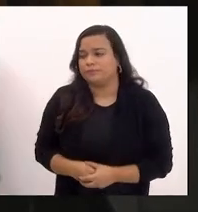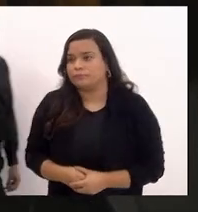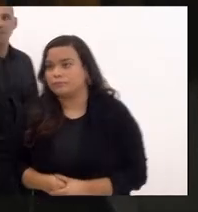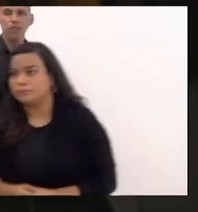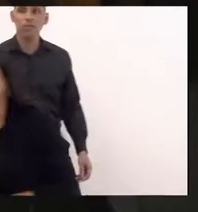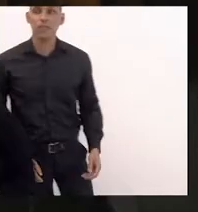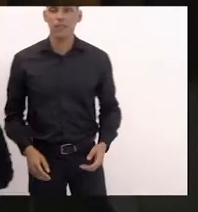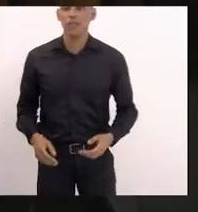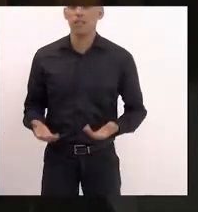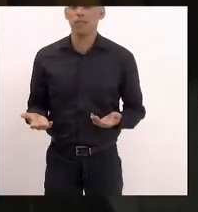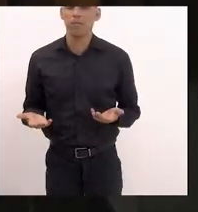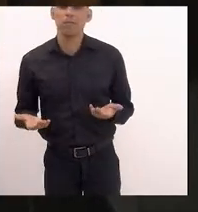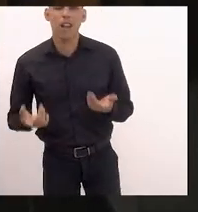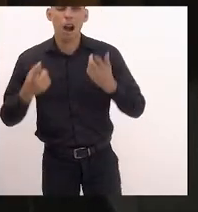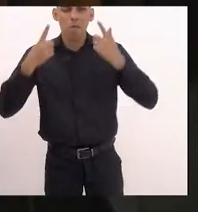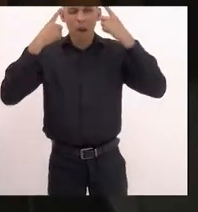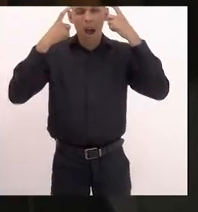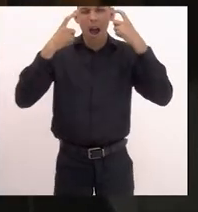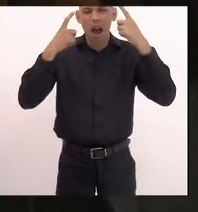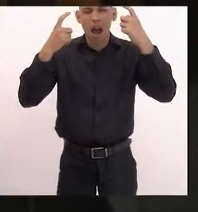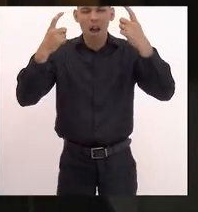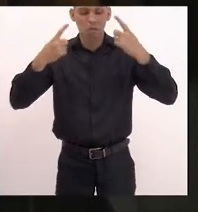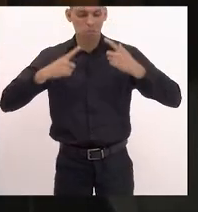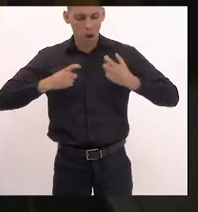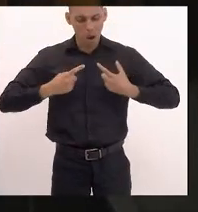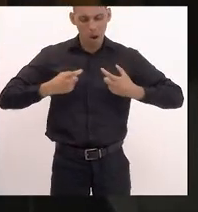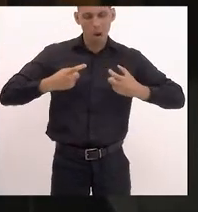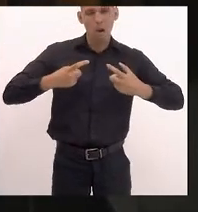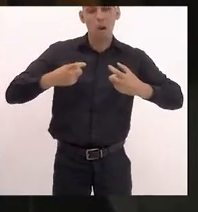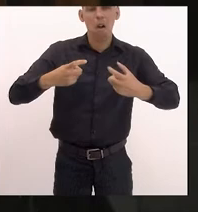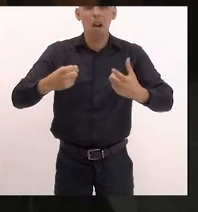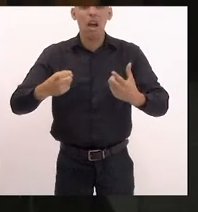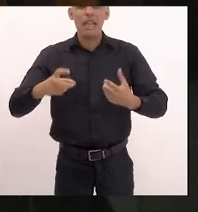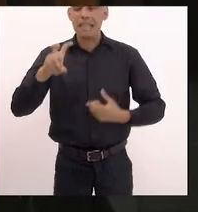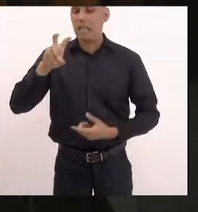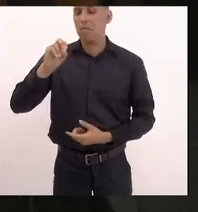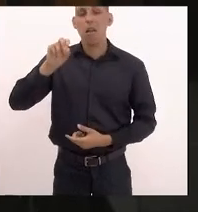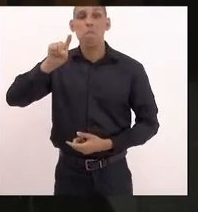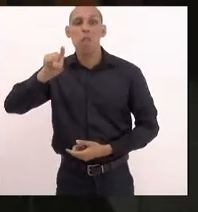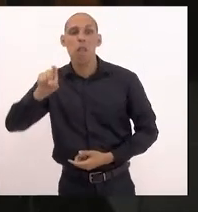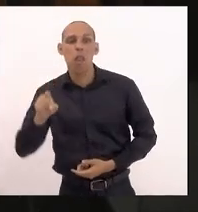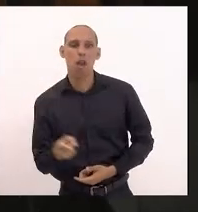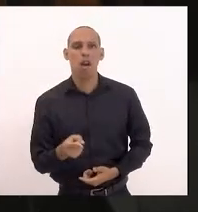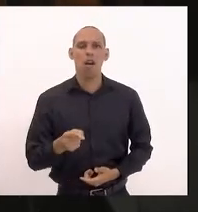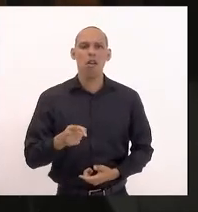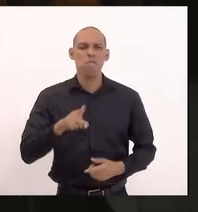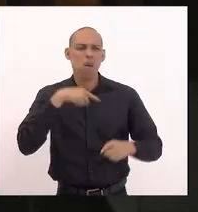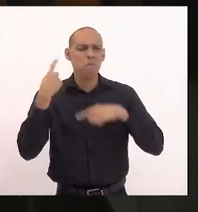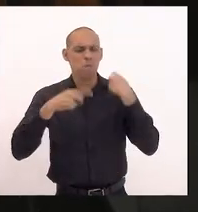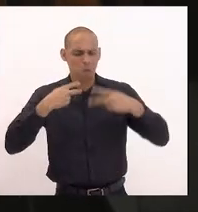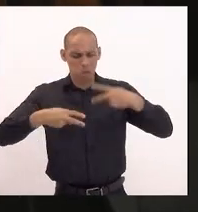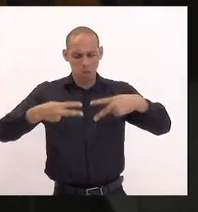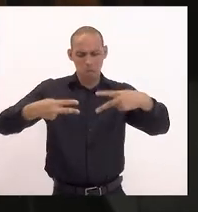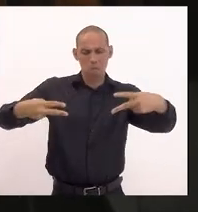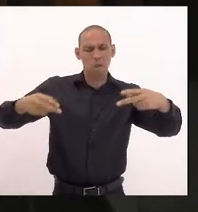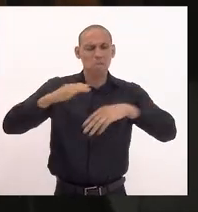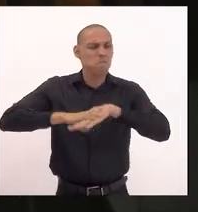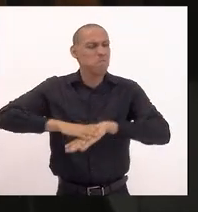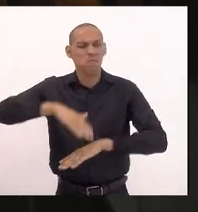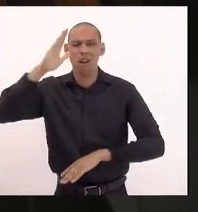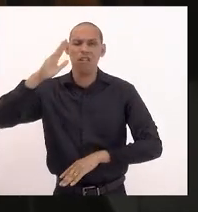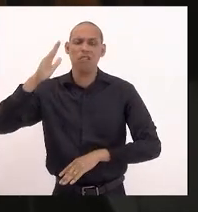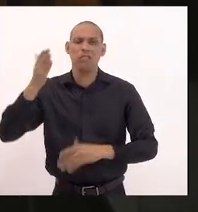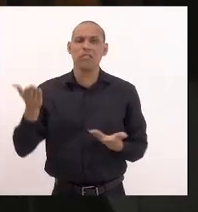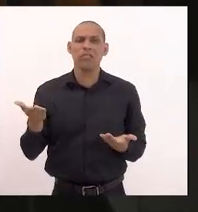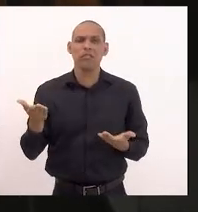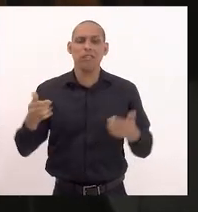que matou mais de 50 milhões de pessoas isso foi cantado